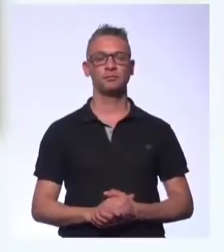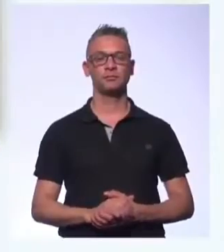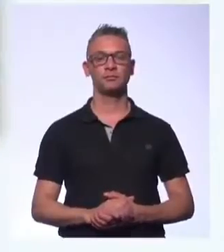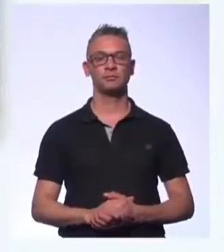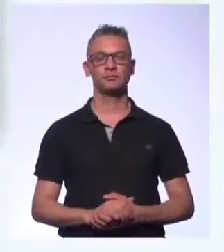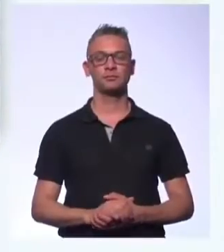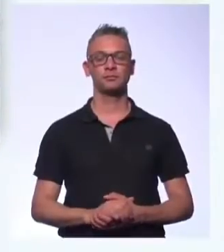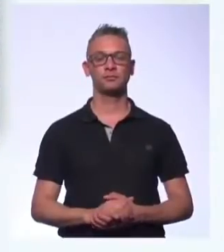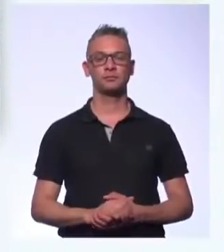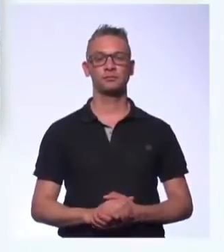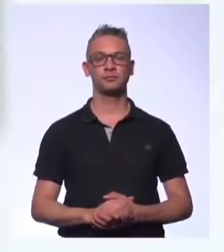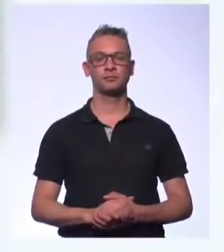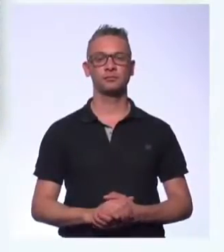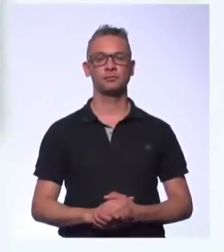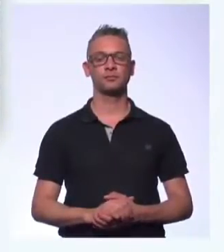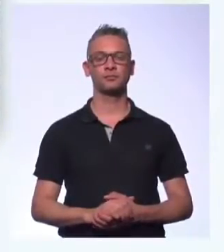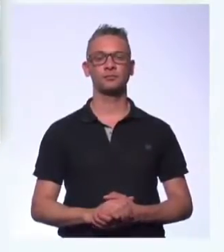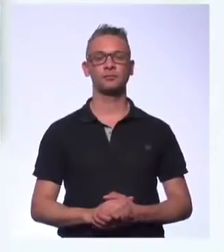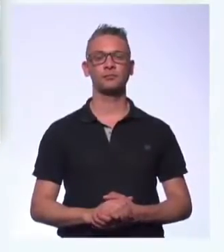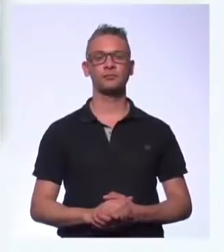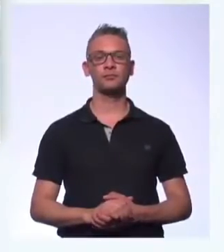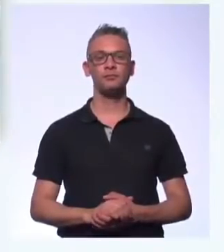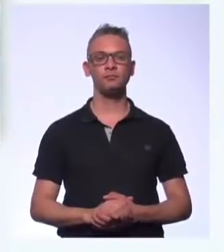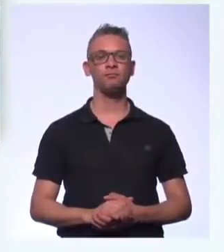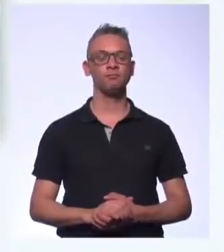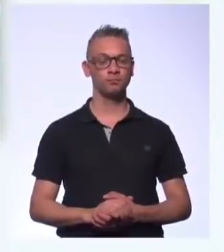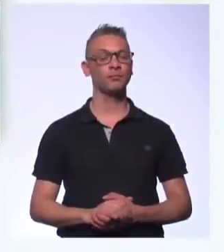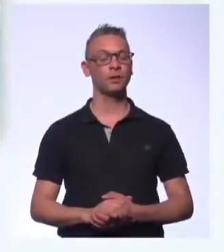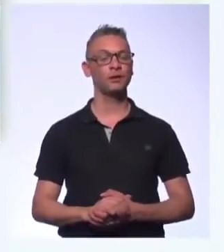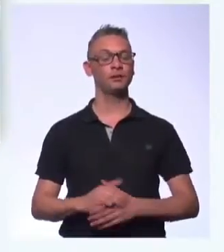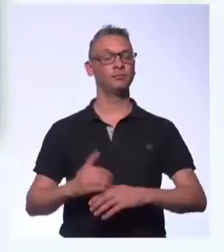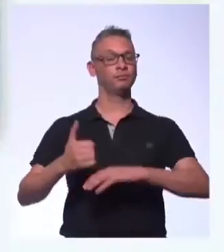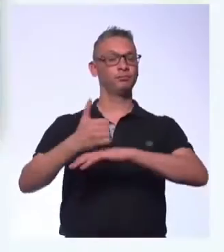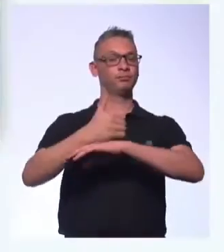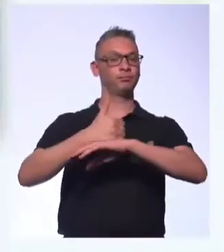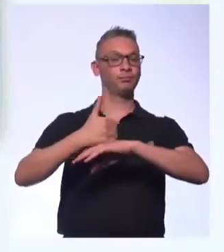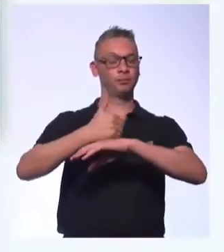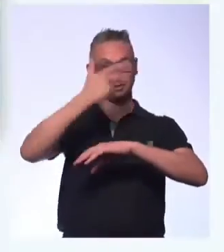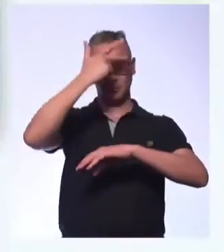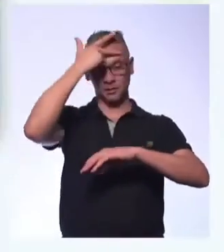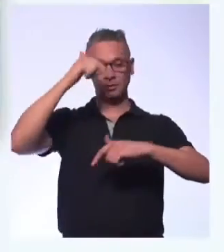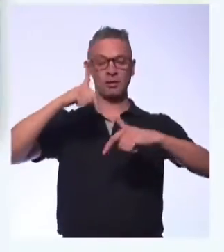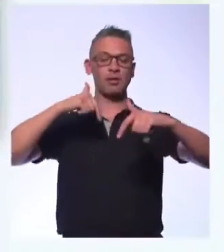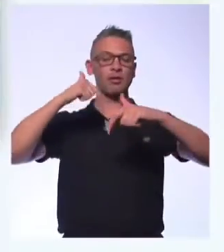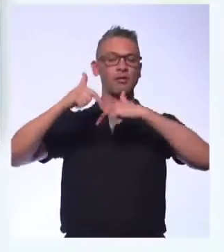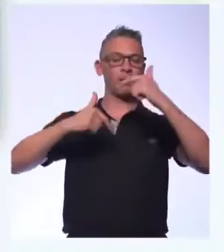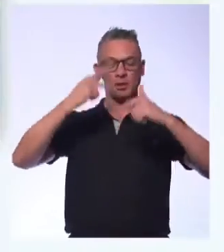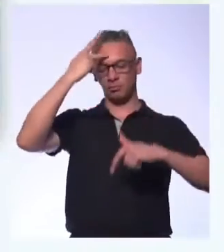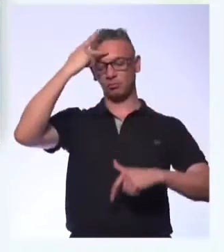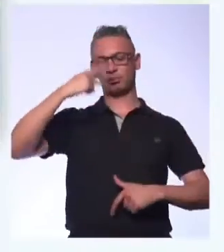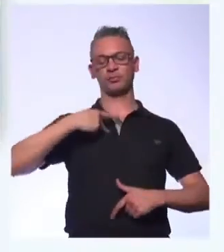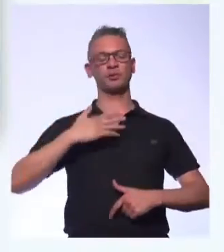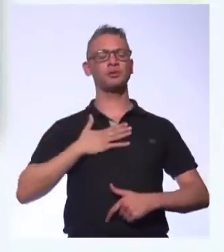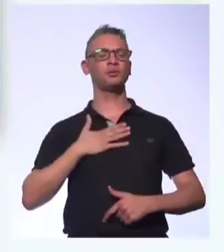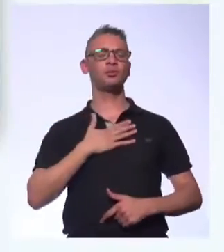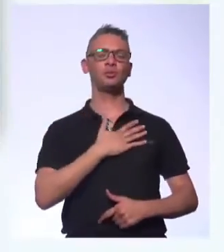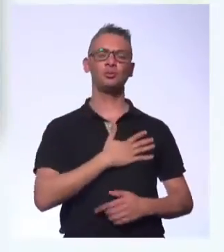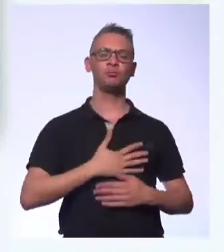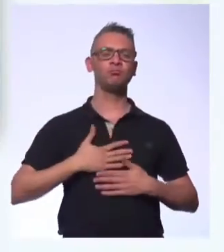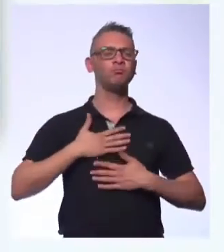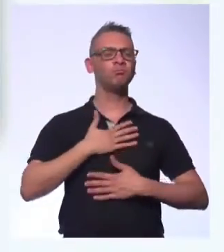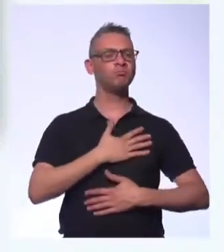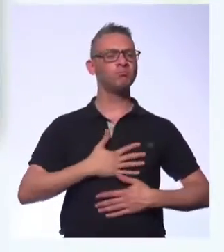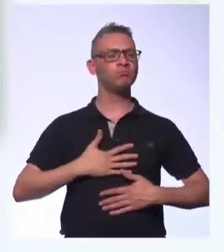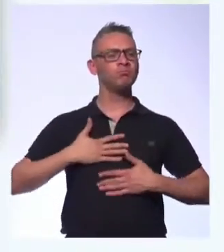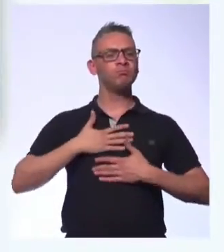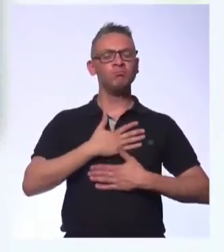Oi, El Esse é um profissional mais voltado para ele, para o prazer. Ele não quer um